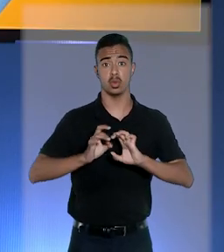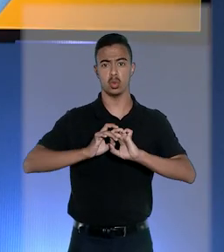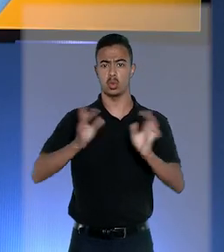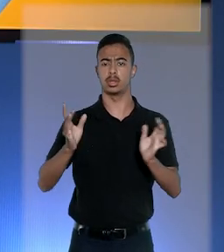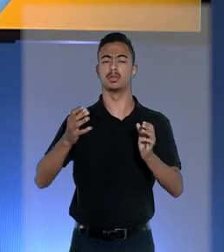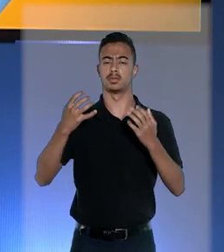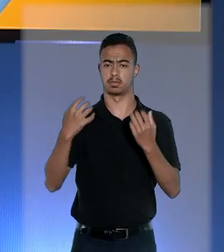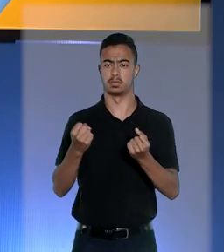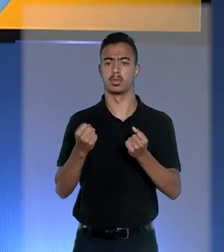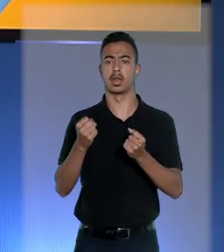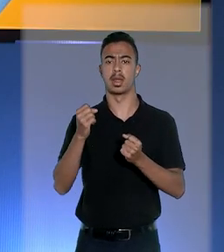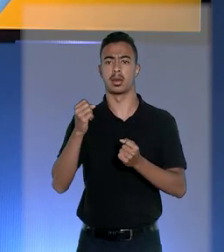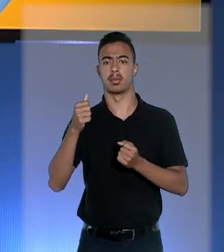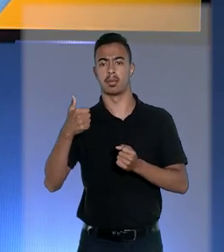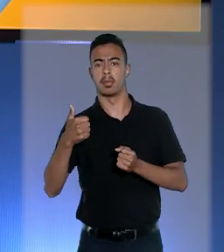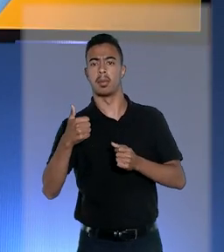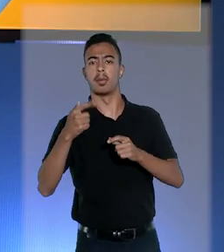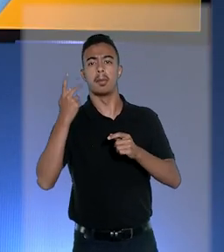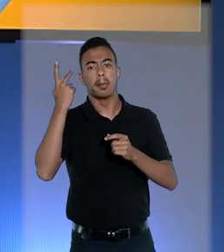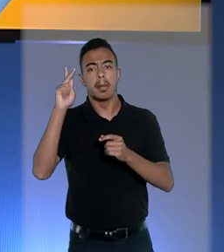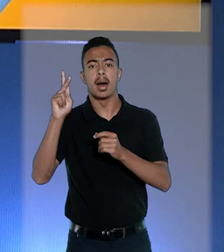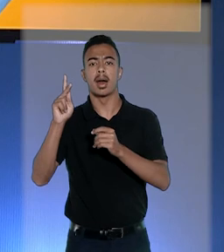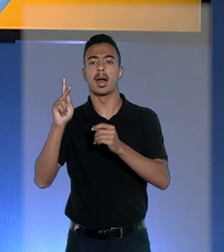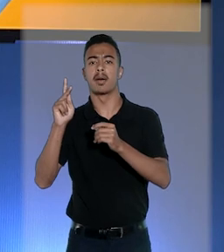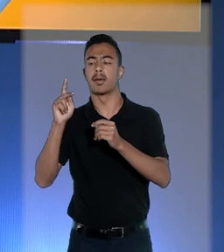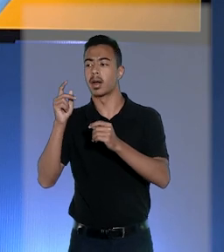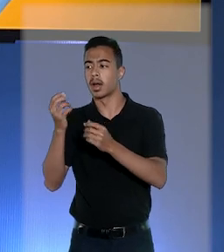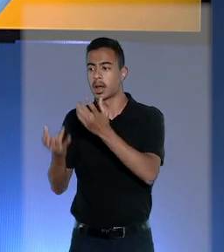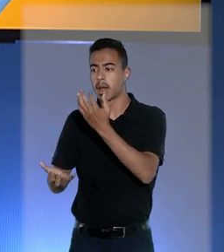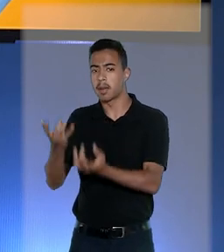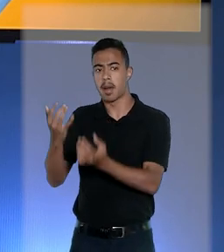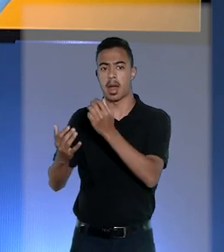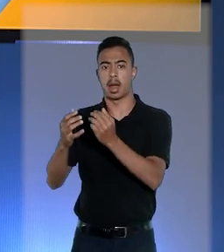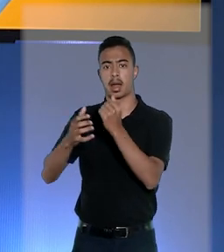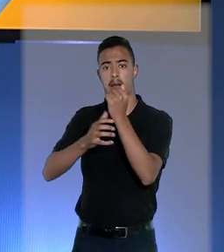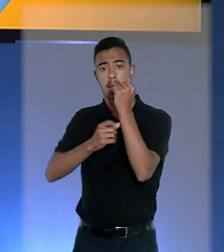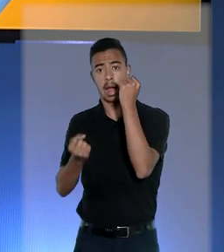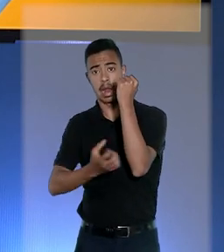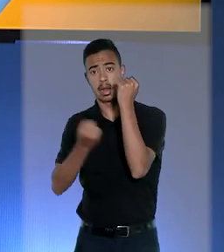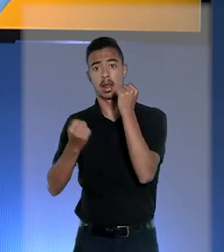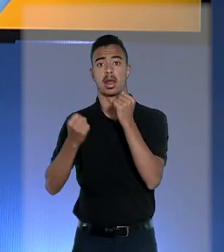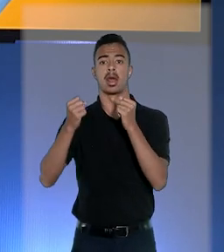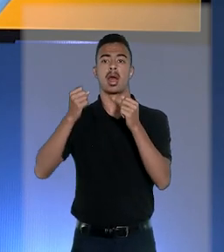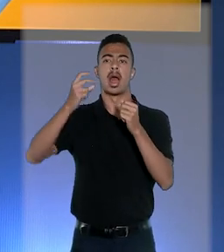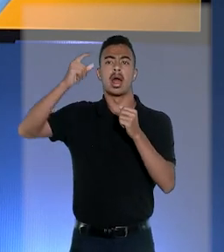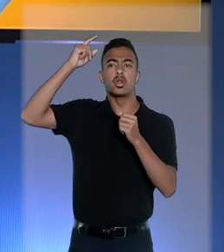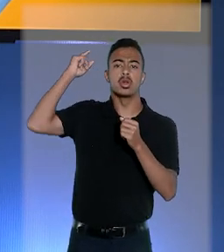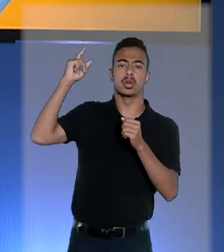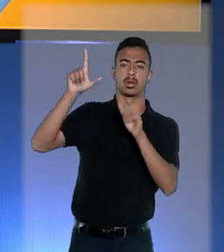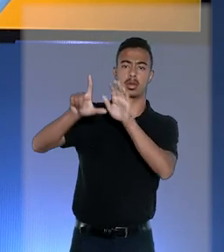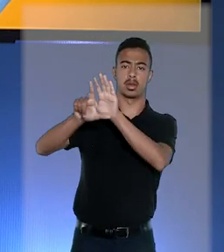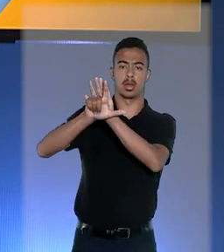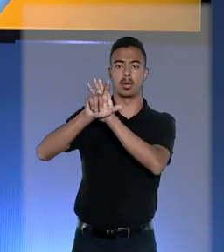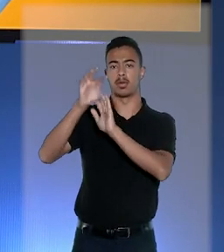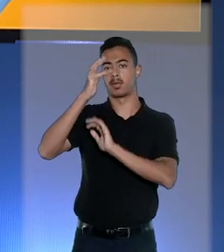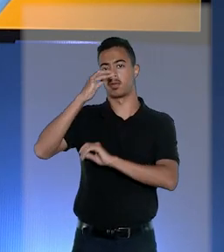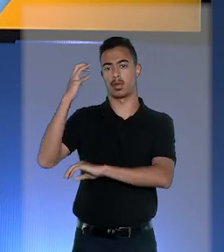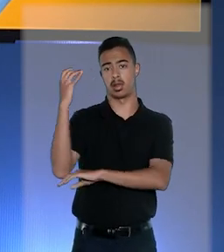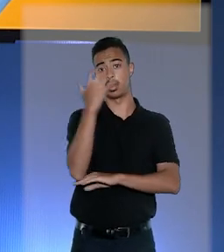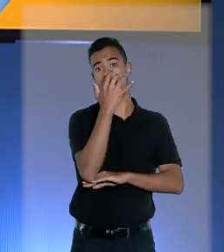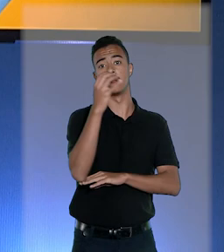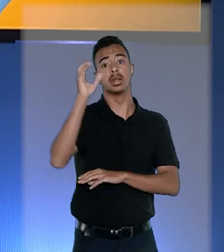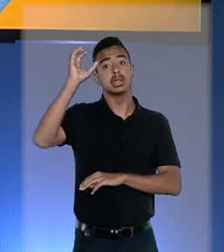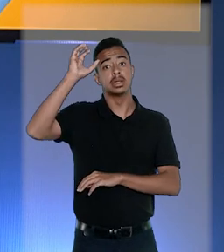autorização para a agroindústria queimar a palha da cana-de-açúcar de acordo com o antigo Código Florestal. A